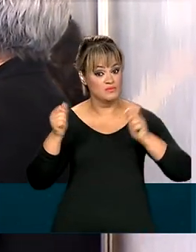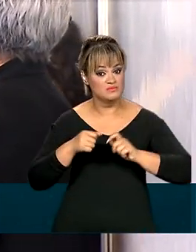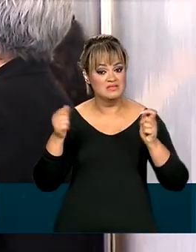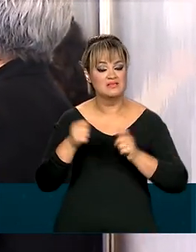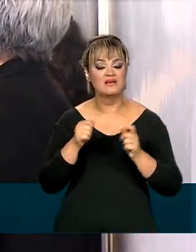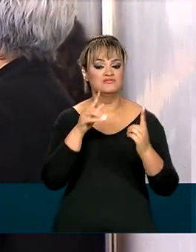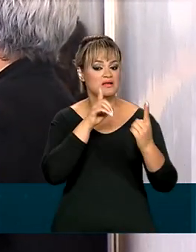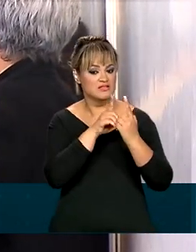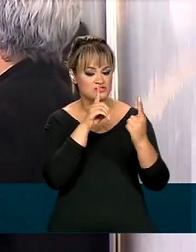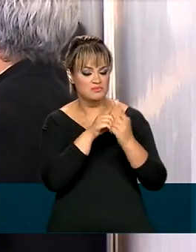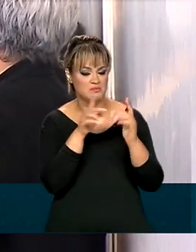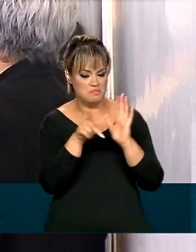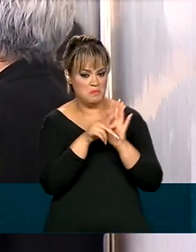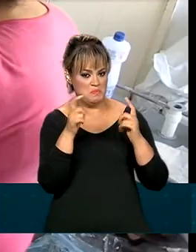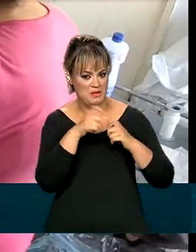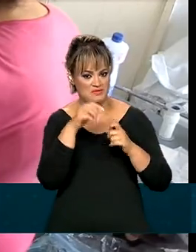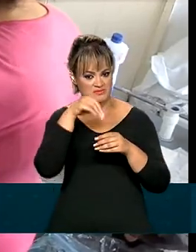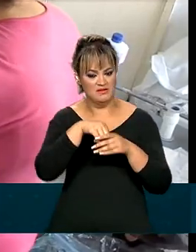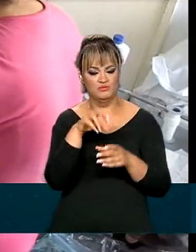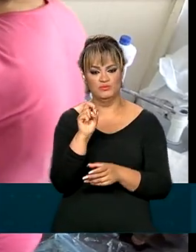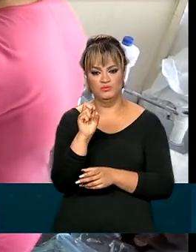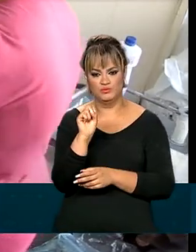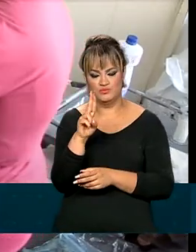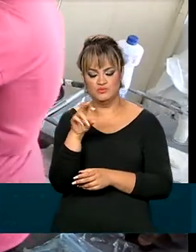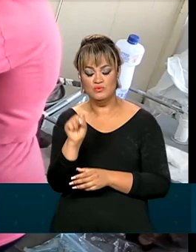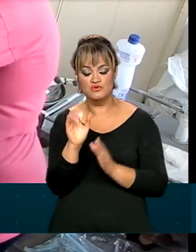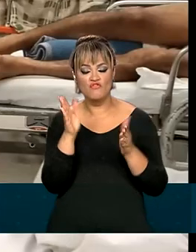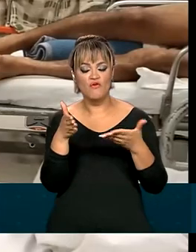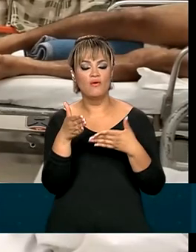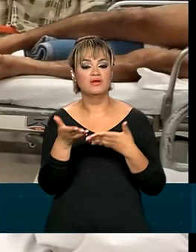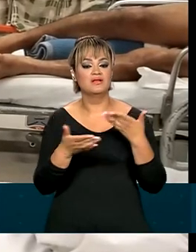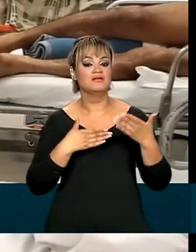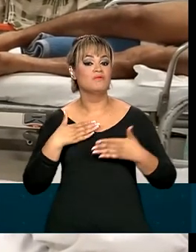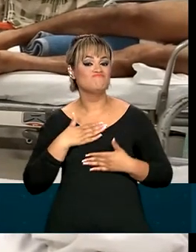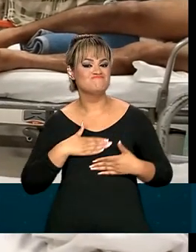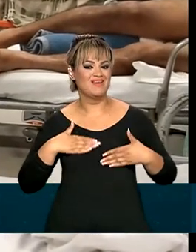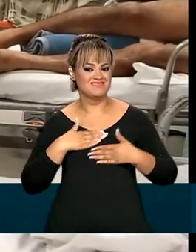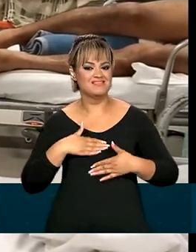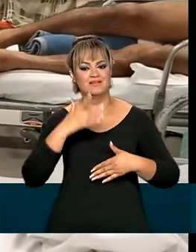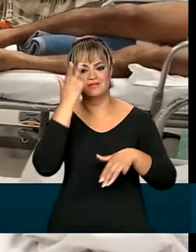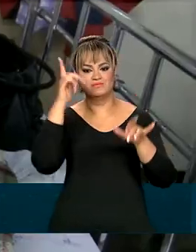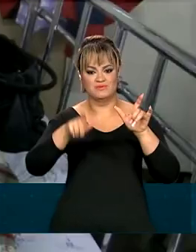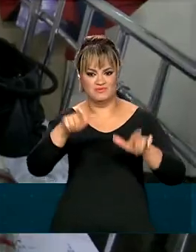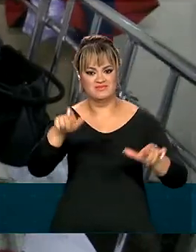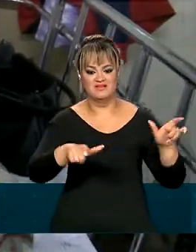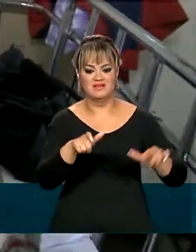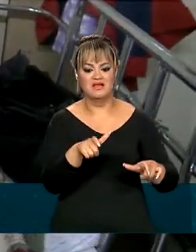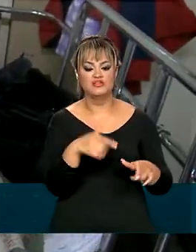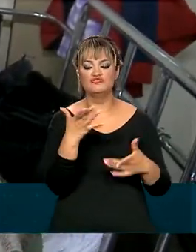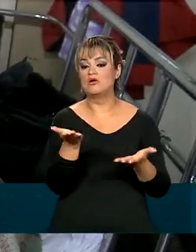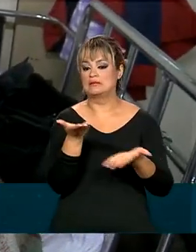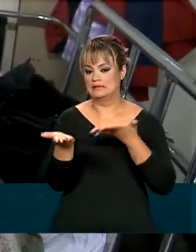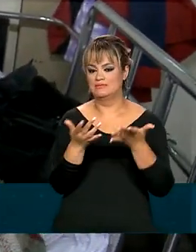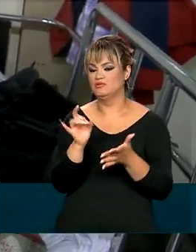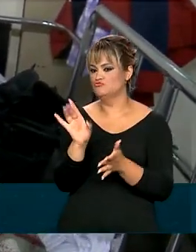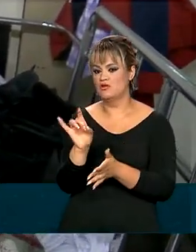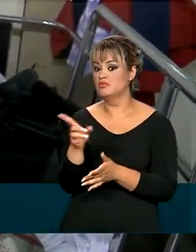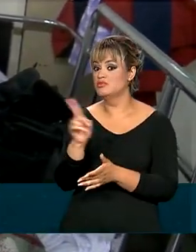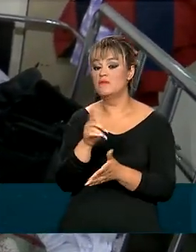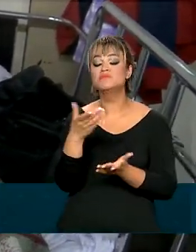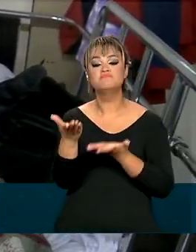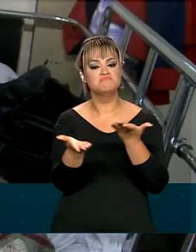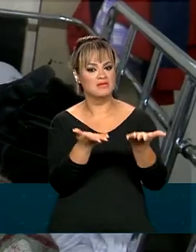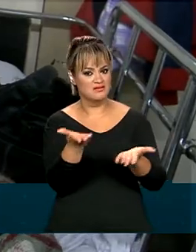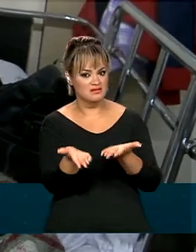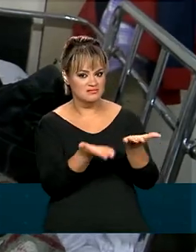que o atendimento médico no SUS priorize o bem-estar do paciente e não apenas o tratamento da doença